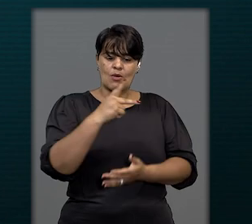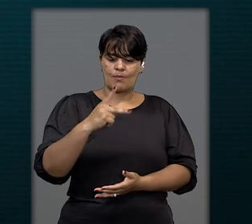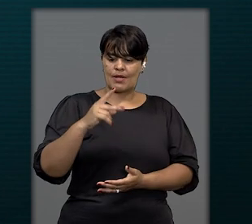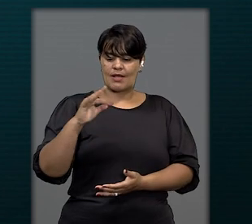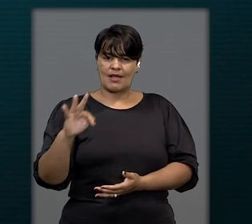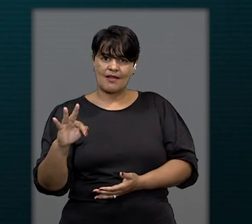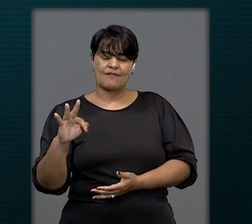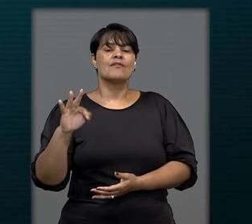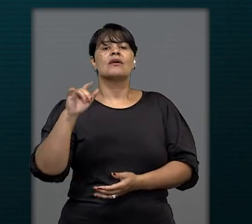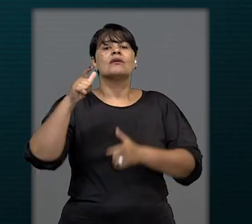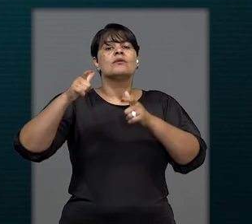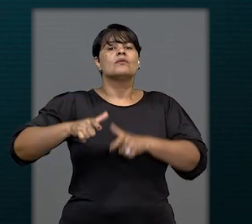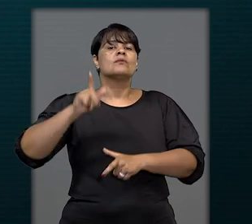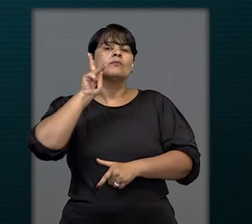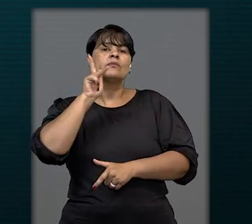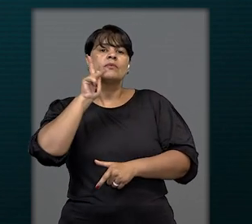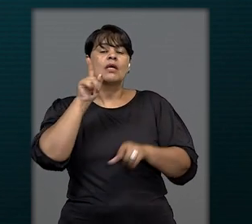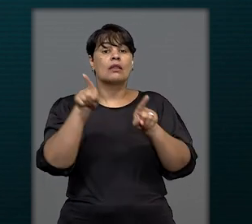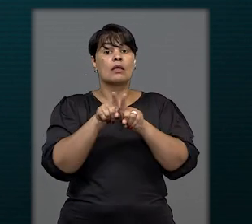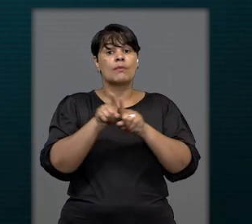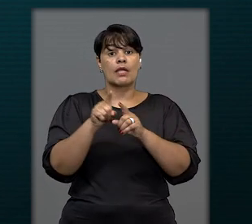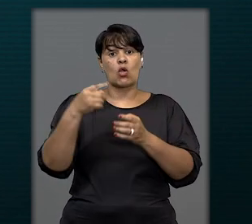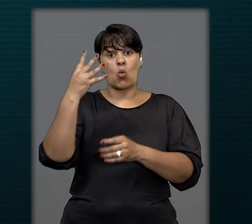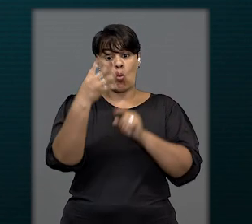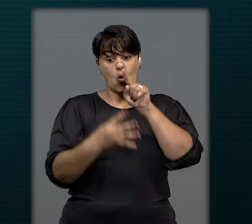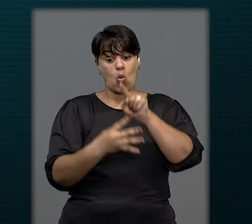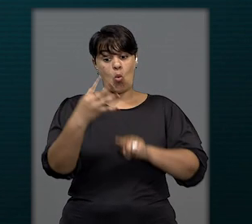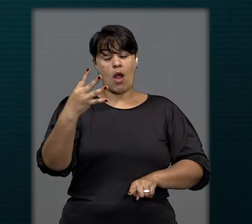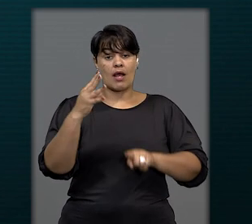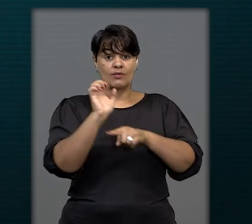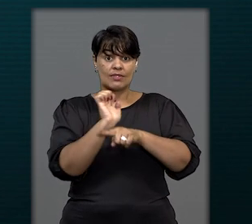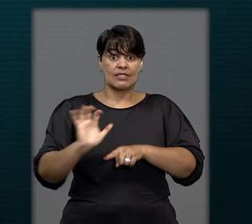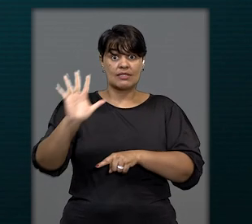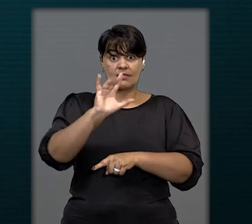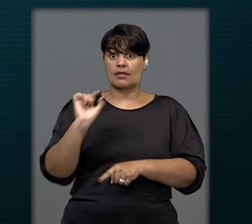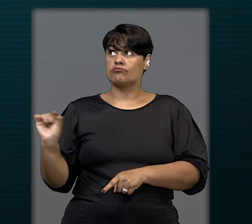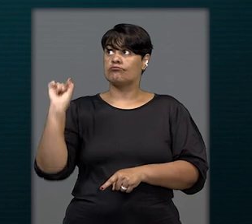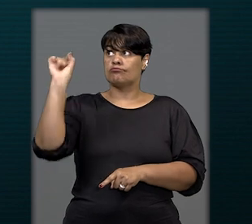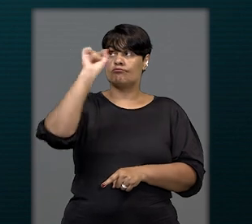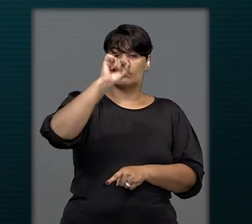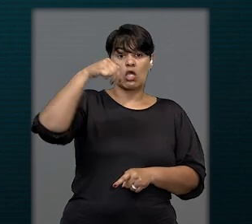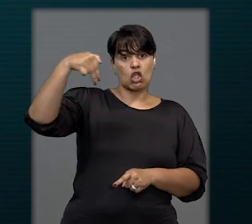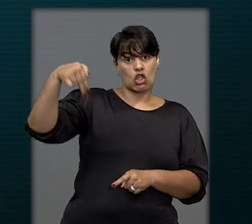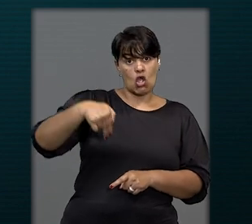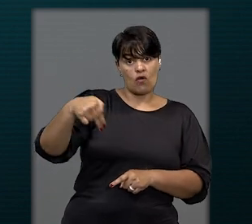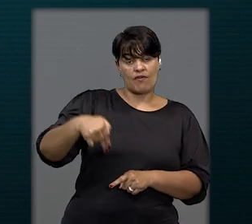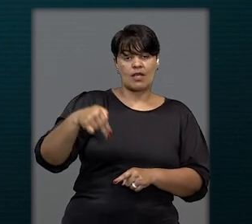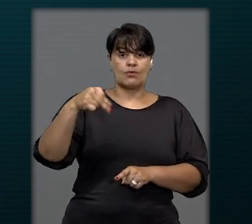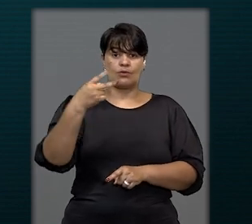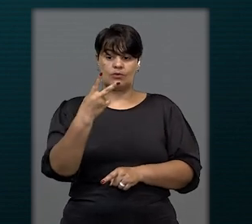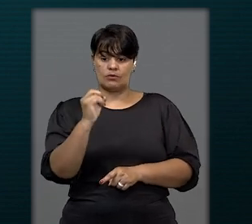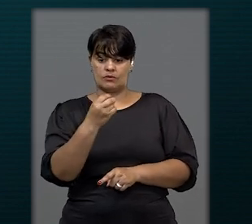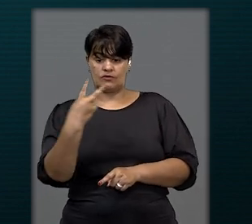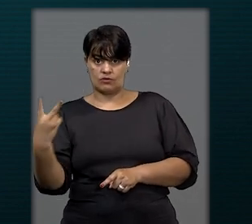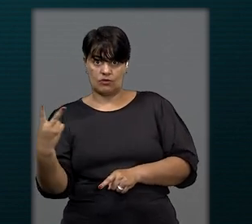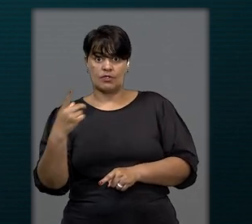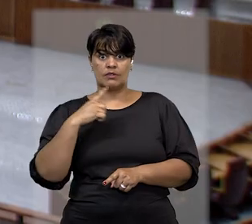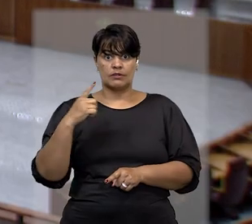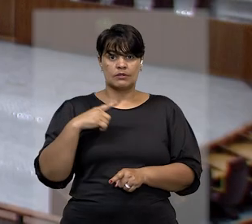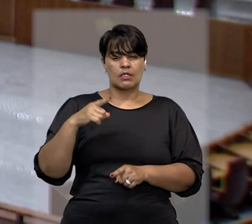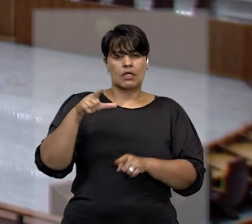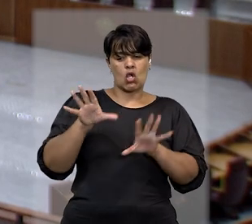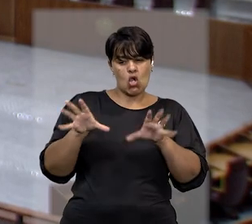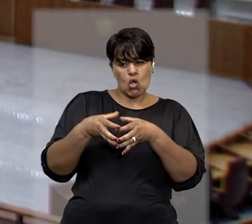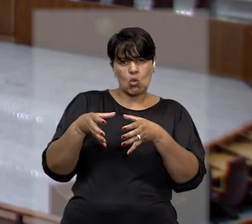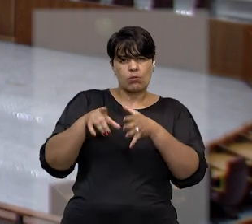Paraíba e em outros quatro estados, em novembro de 2022, contra um grupo supostamente envolvido com tráfico.